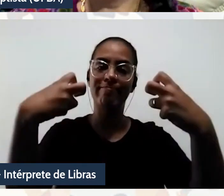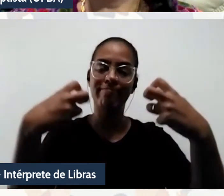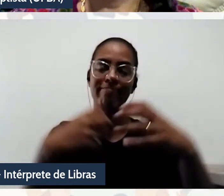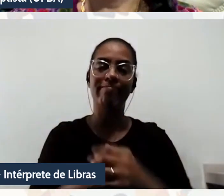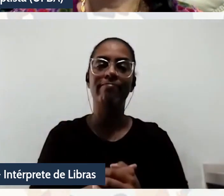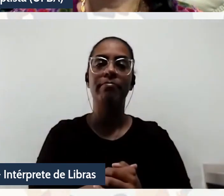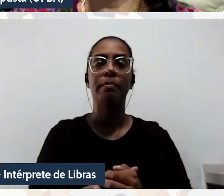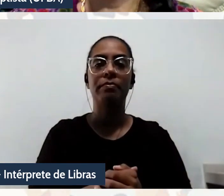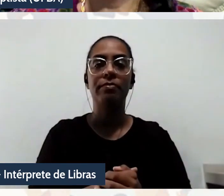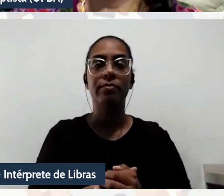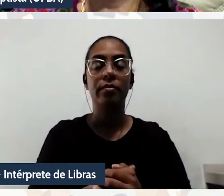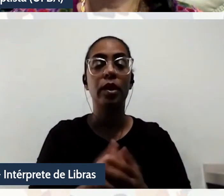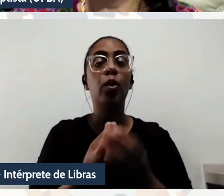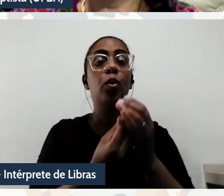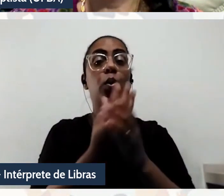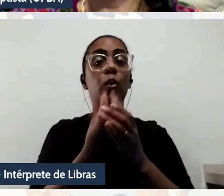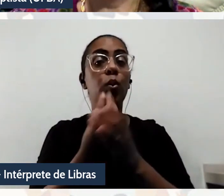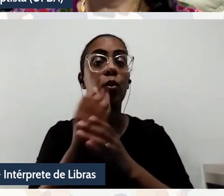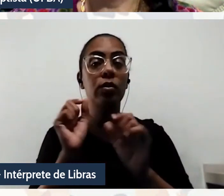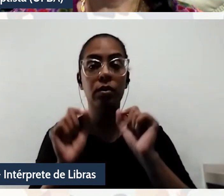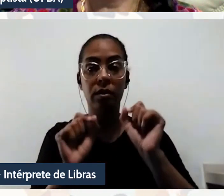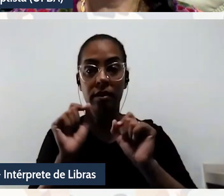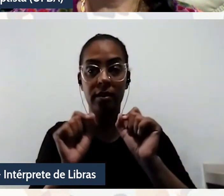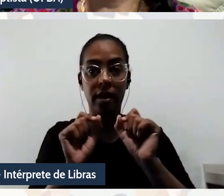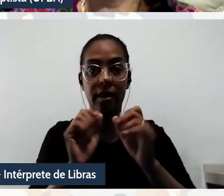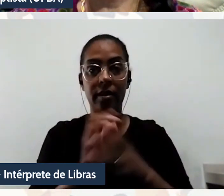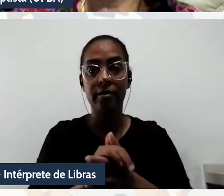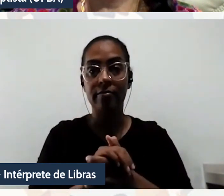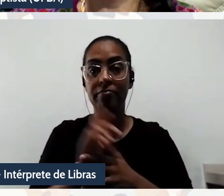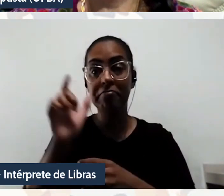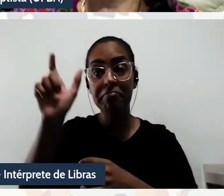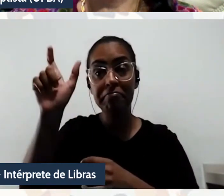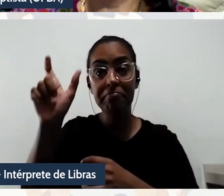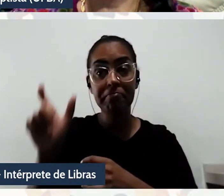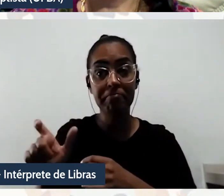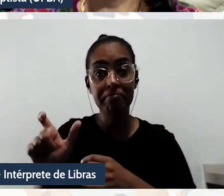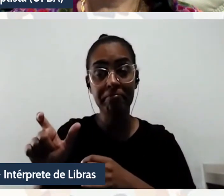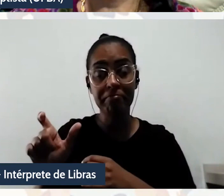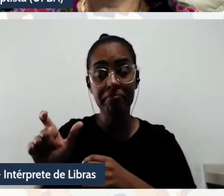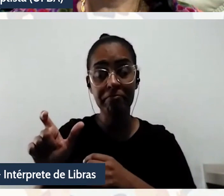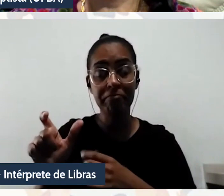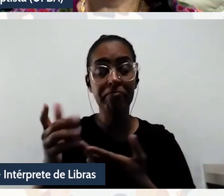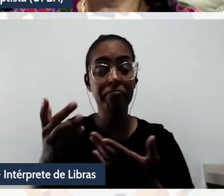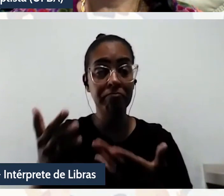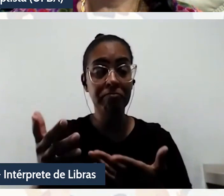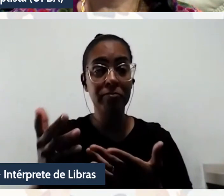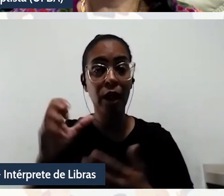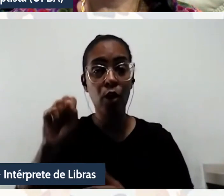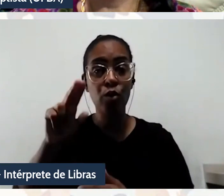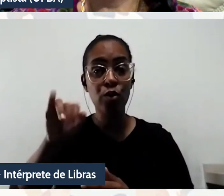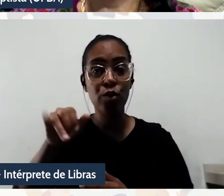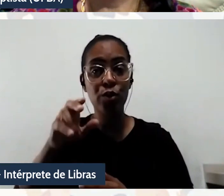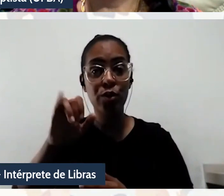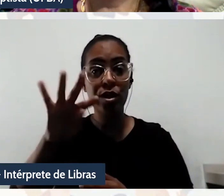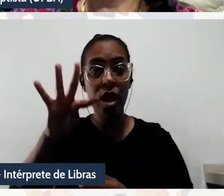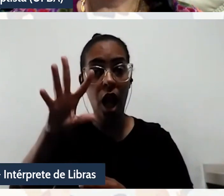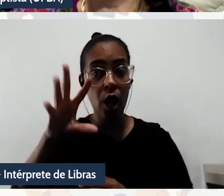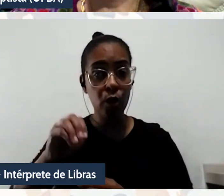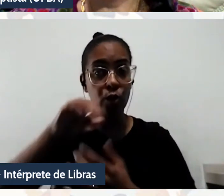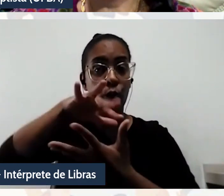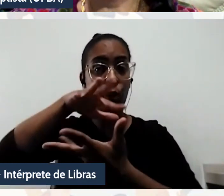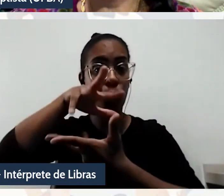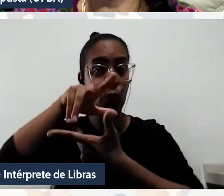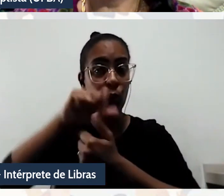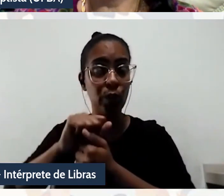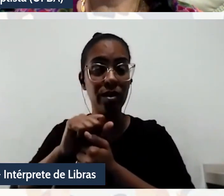produzido aí no final das contas? Um sujeito unidimensional, a produção de um sujeito universal que é um sujeito do consumo,